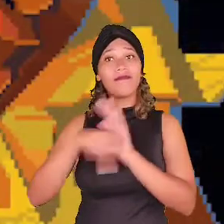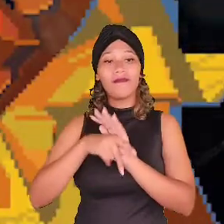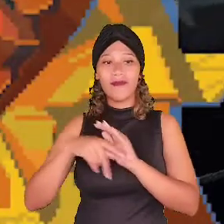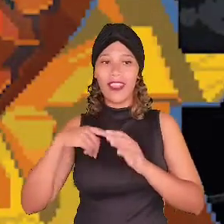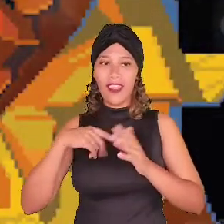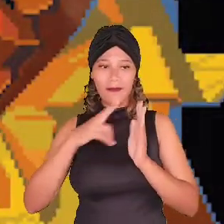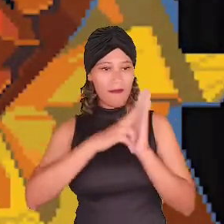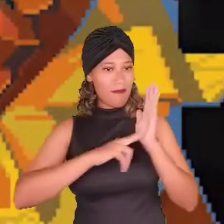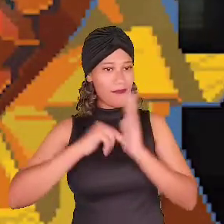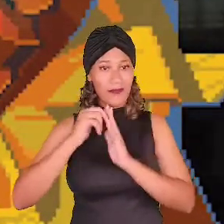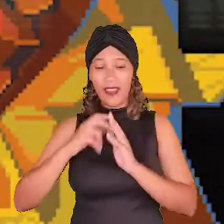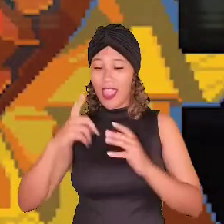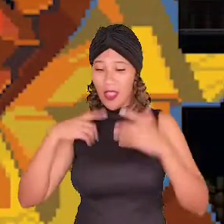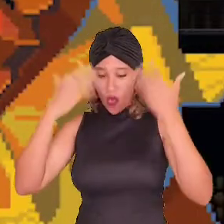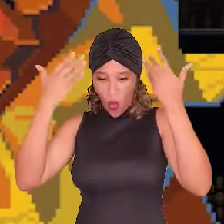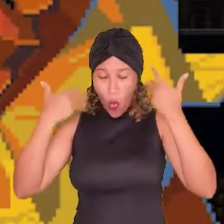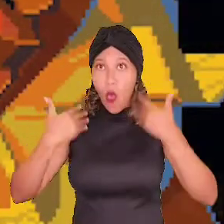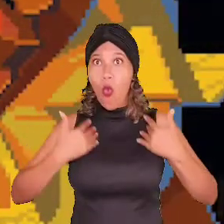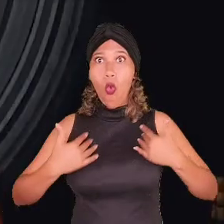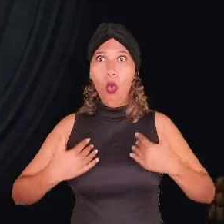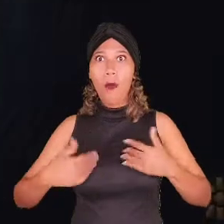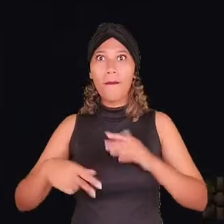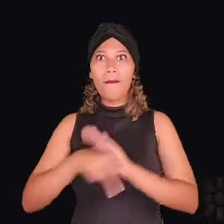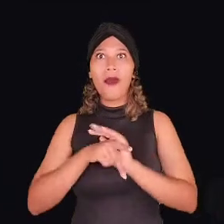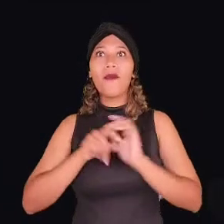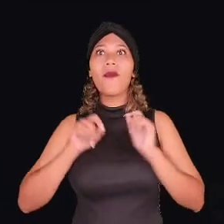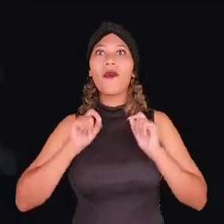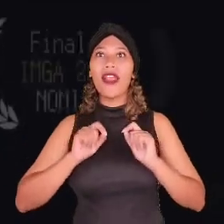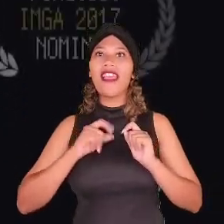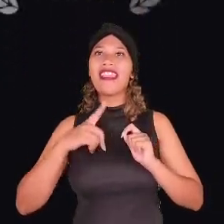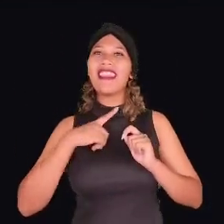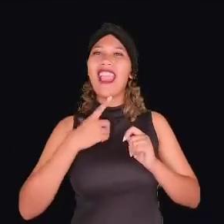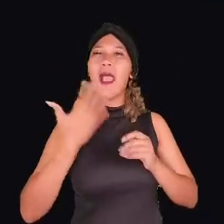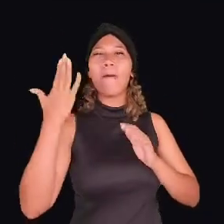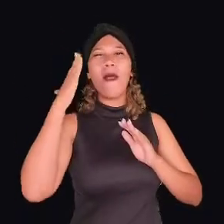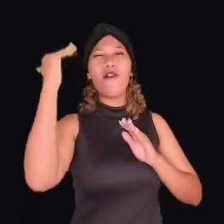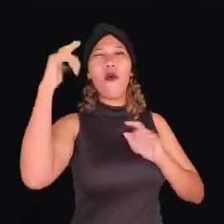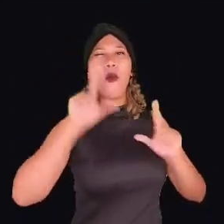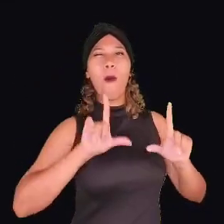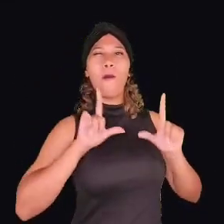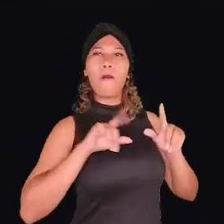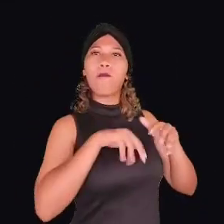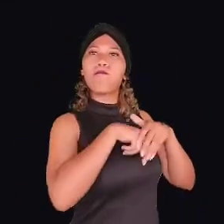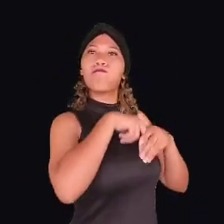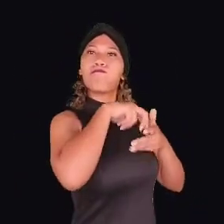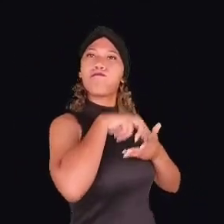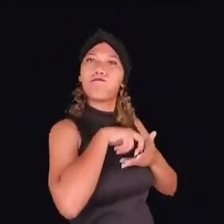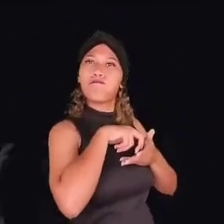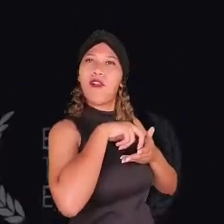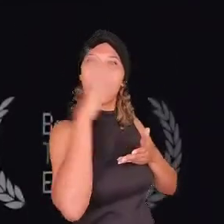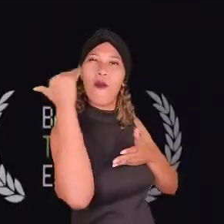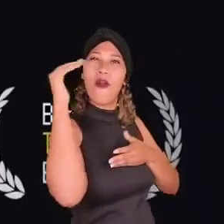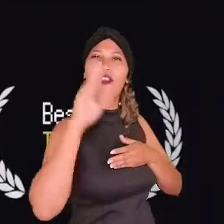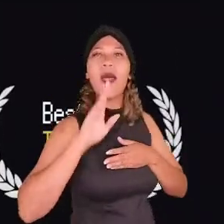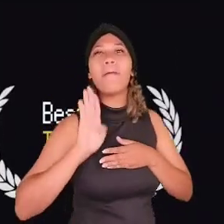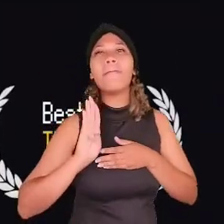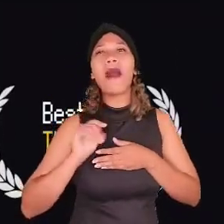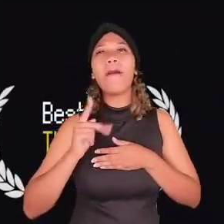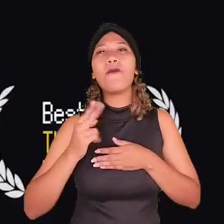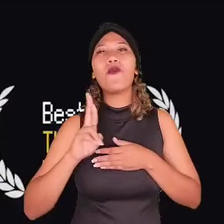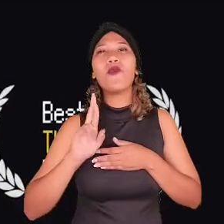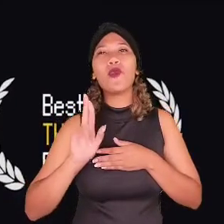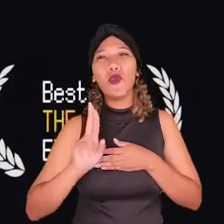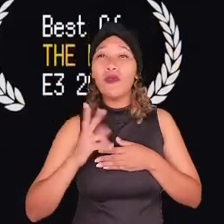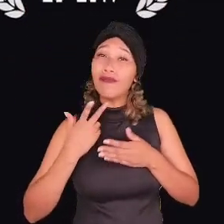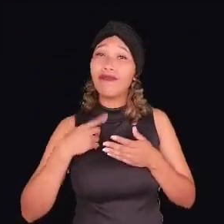NPC, personificada como a Baporu, obra mais reconhecida da artista. De acordo com seus criadores, Dandara é um jogo